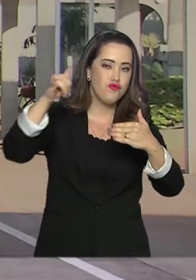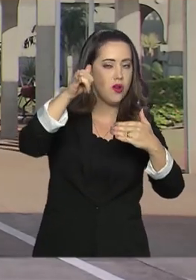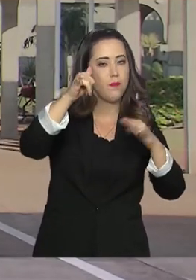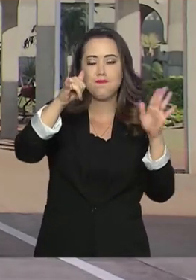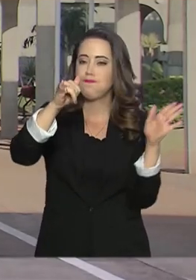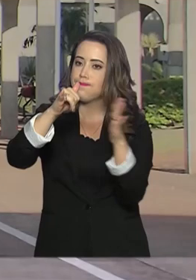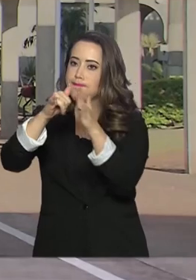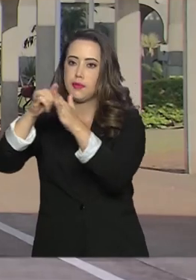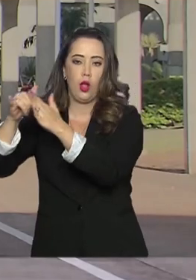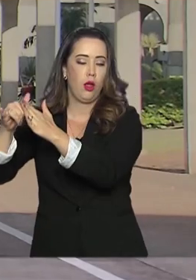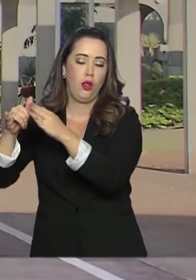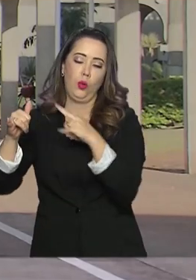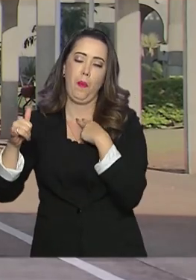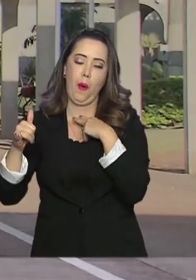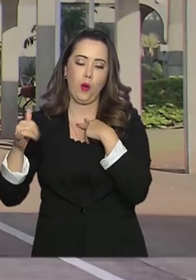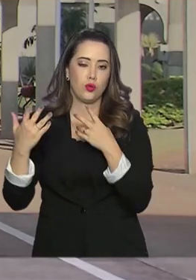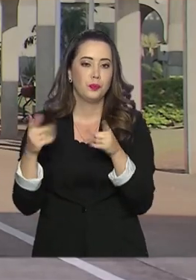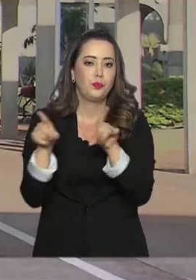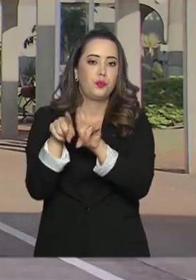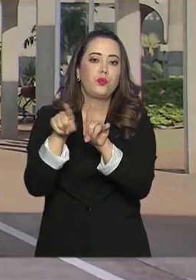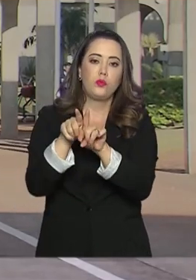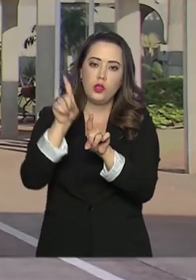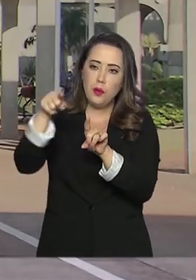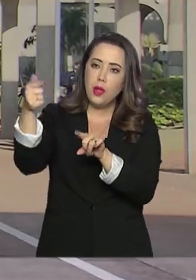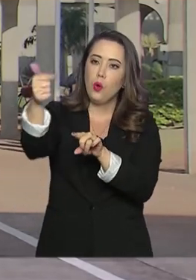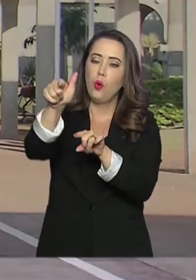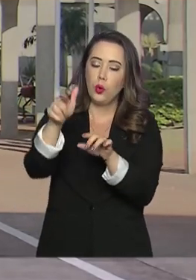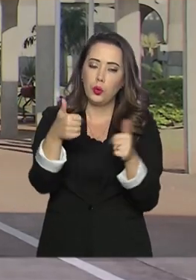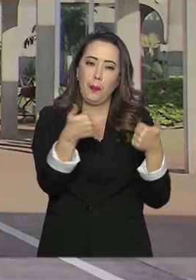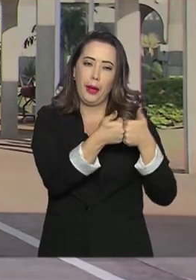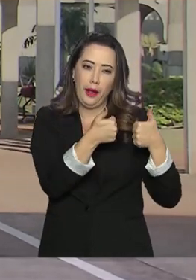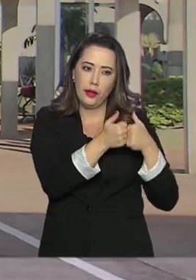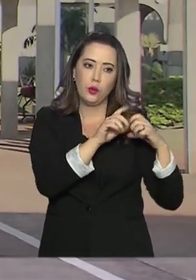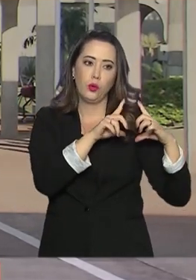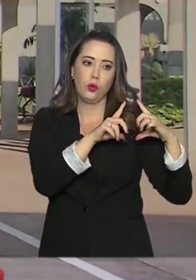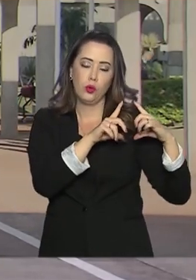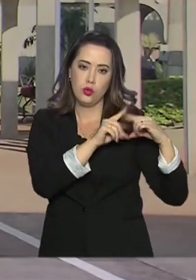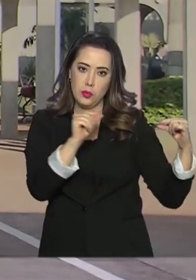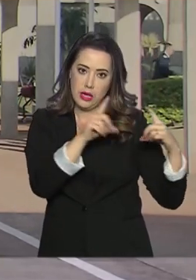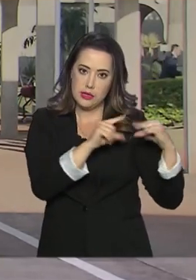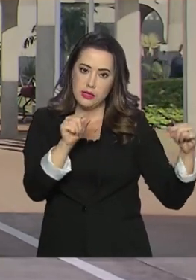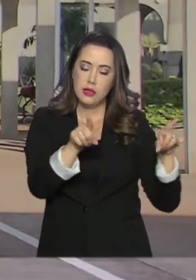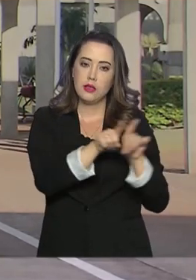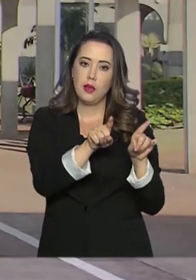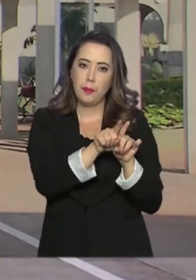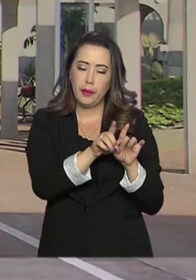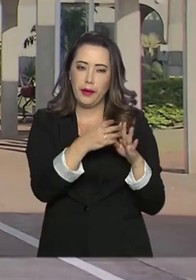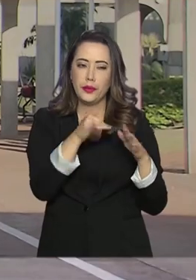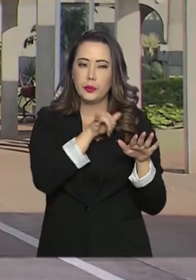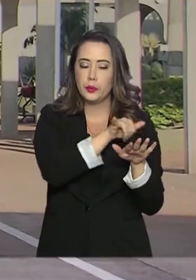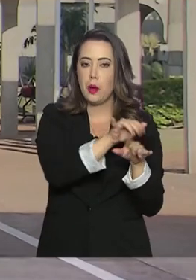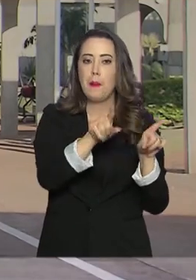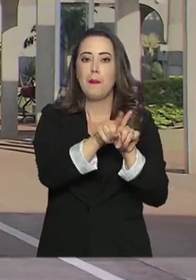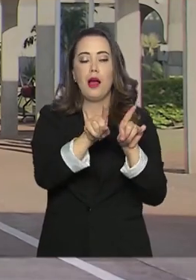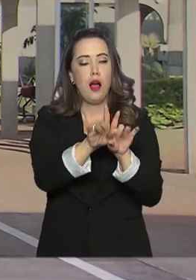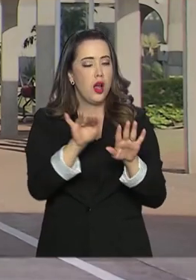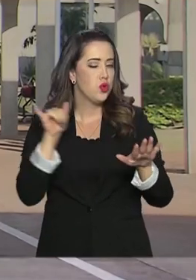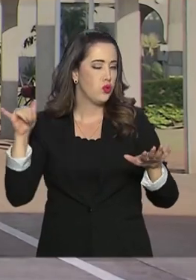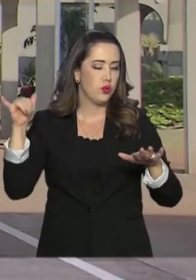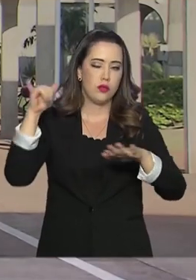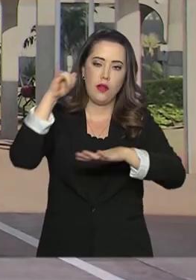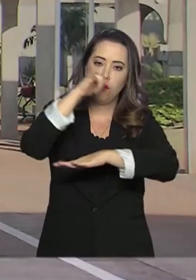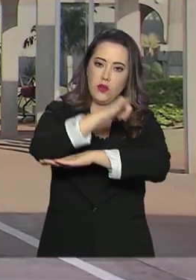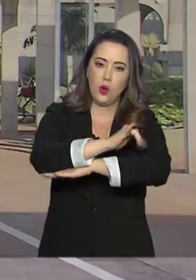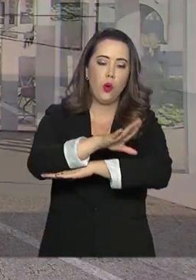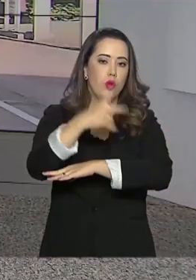adjacente, que chega até o aeroporto de Brasília, também terá algumas restrições, mas isso não deve impactar na aviação comercial.